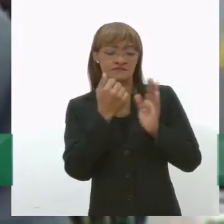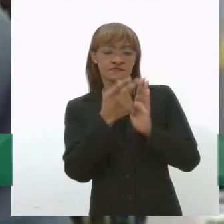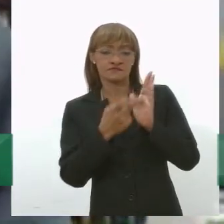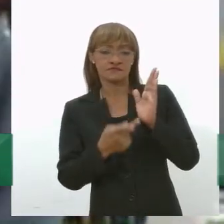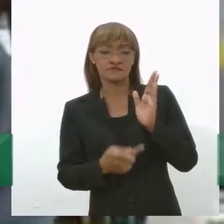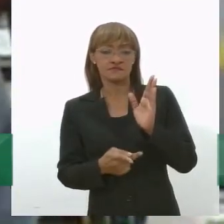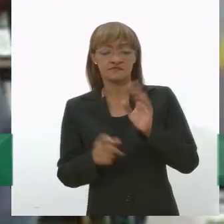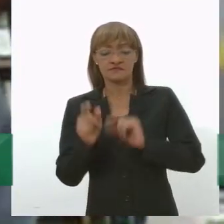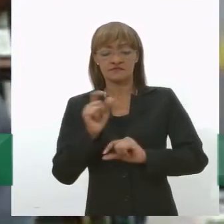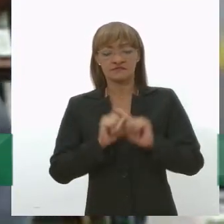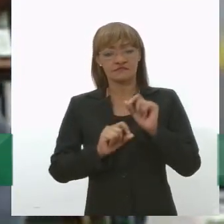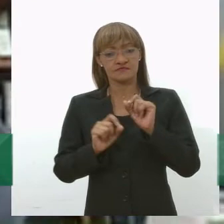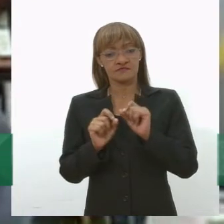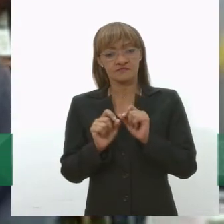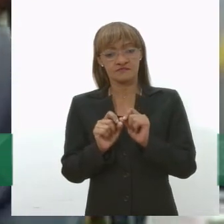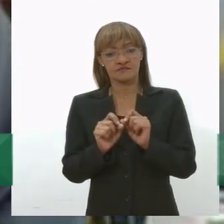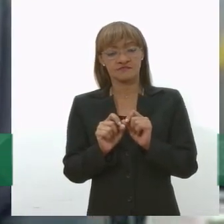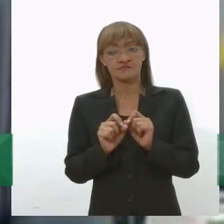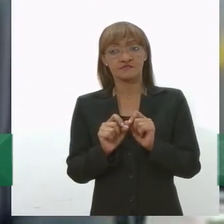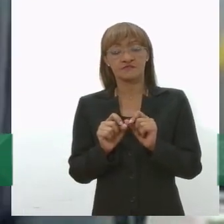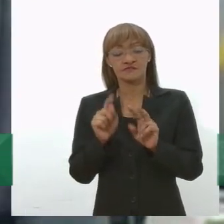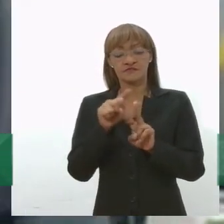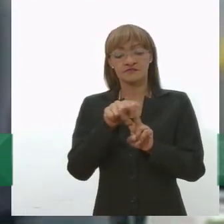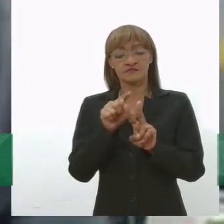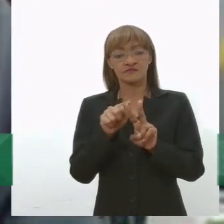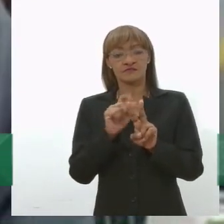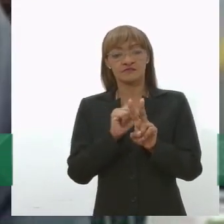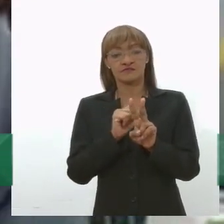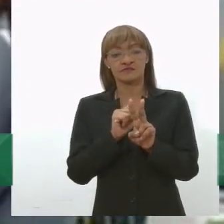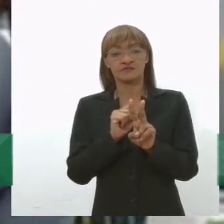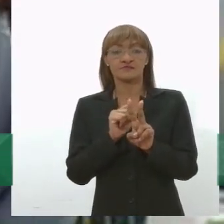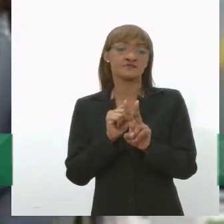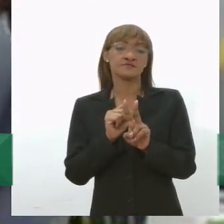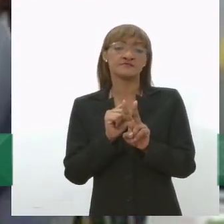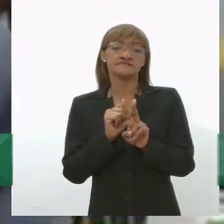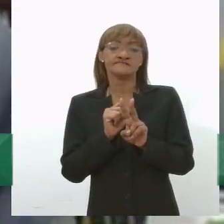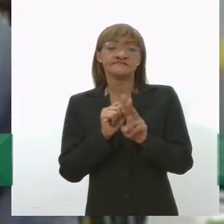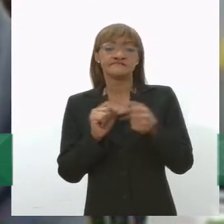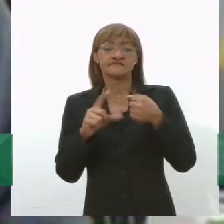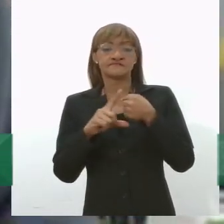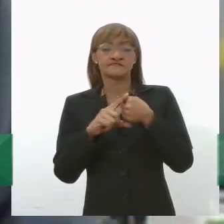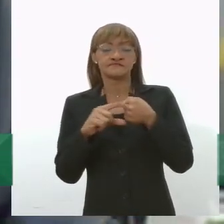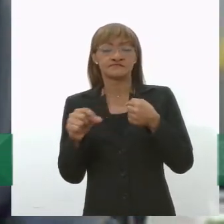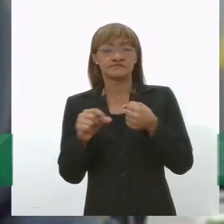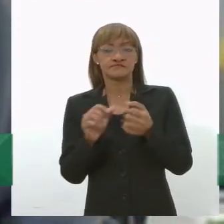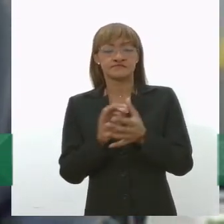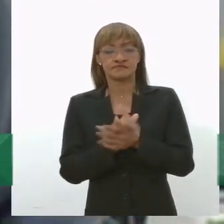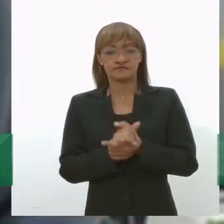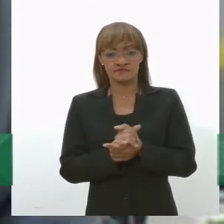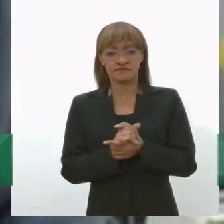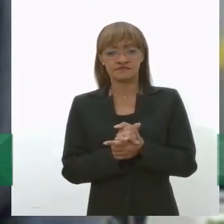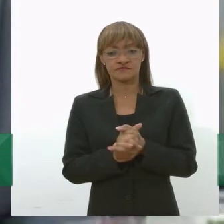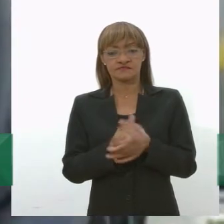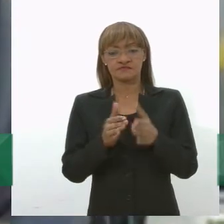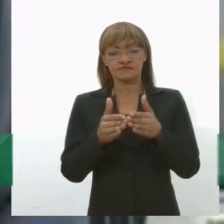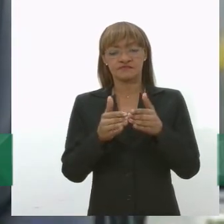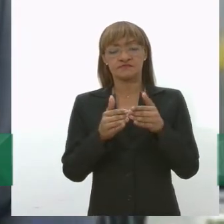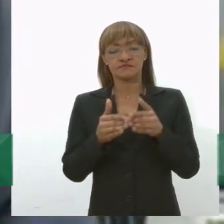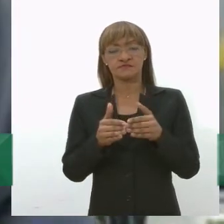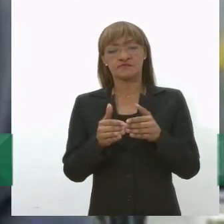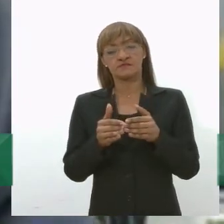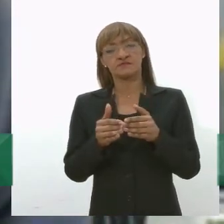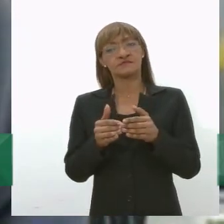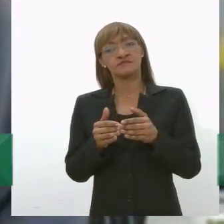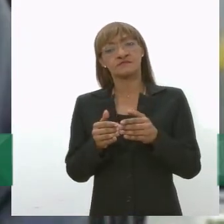ele só vai alterar em dois artigos, né? Que permitem que os entes